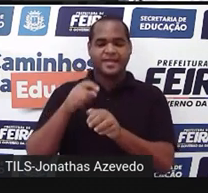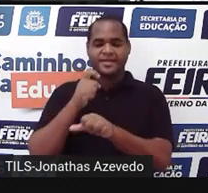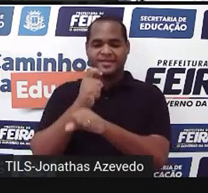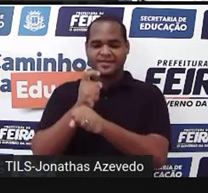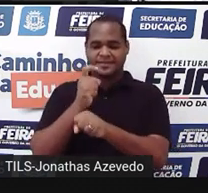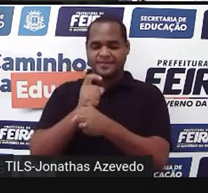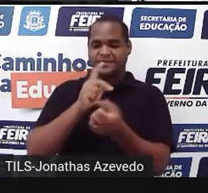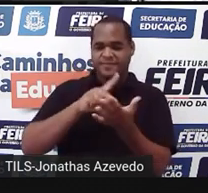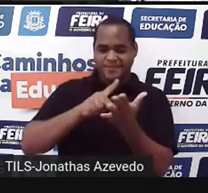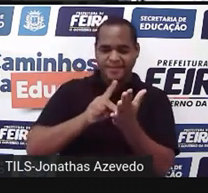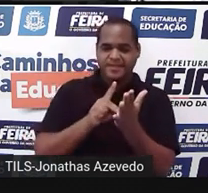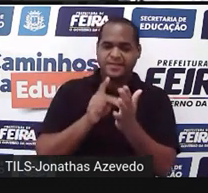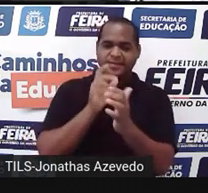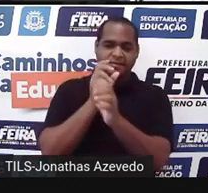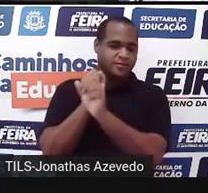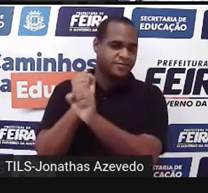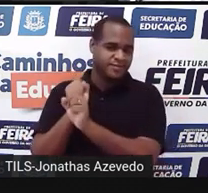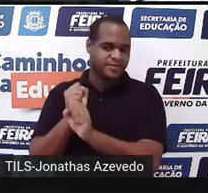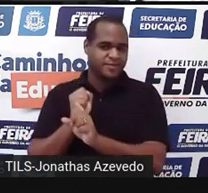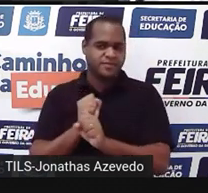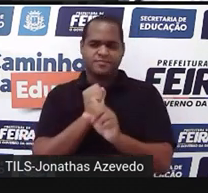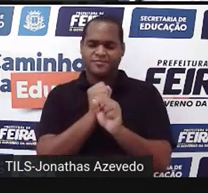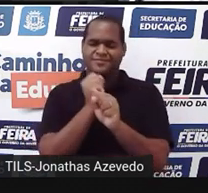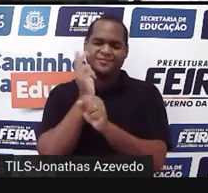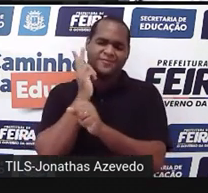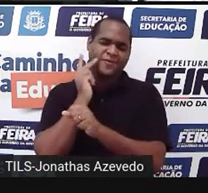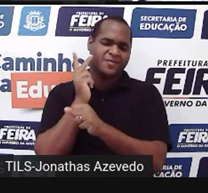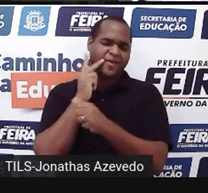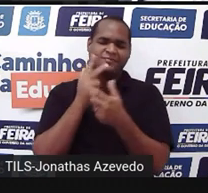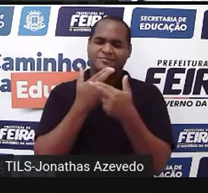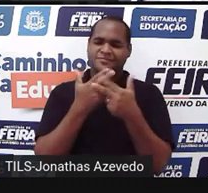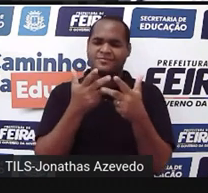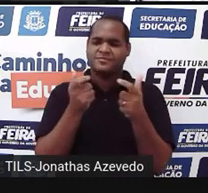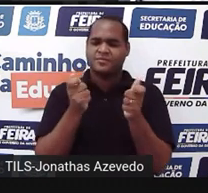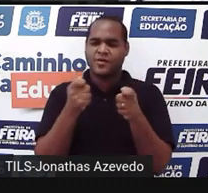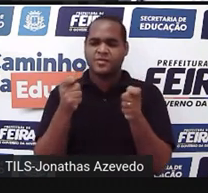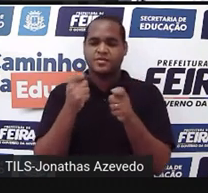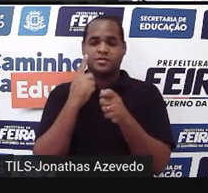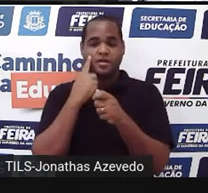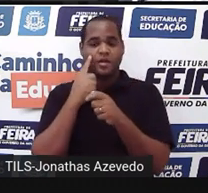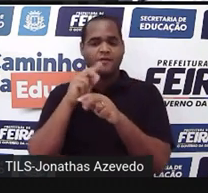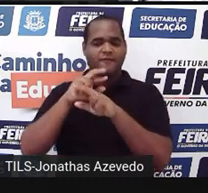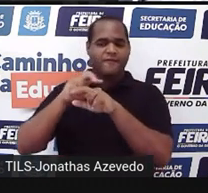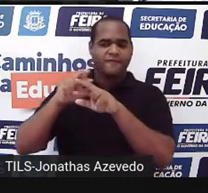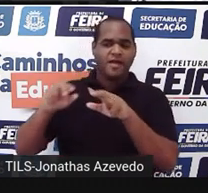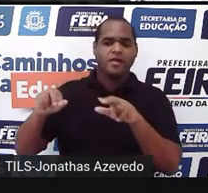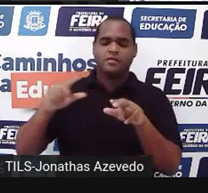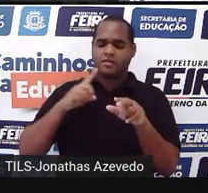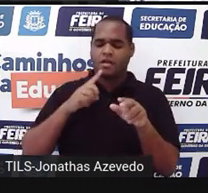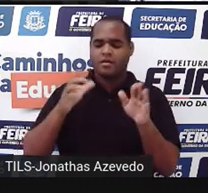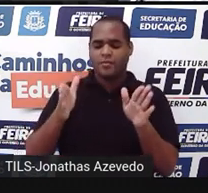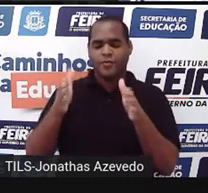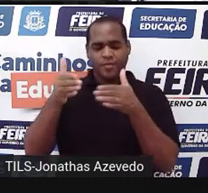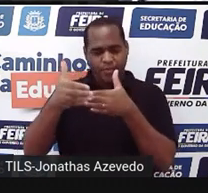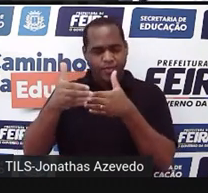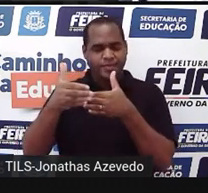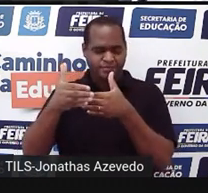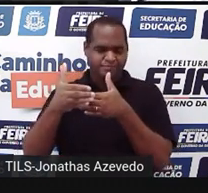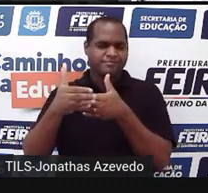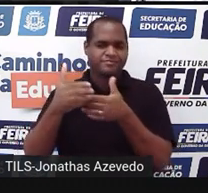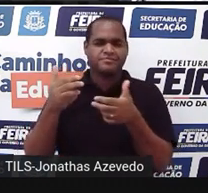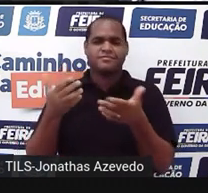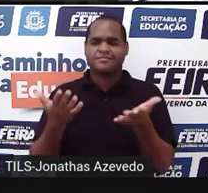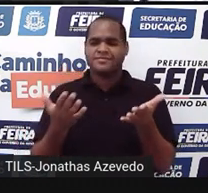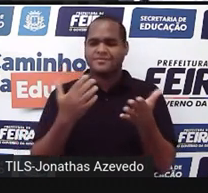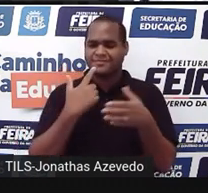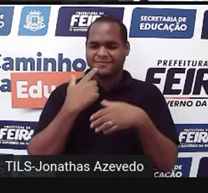né? Medir volumes de forma não convencional, por exemplo, empilhando cubos. Beleza. É de tudo que está ali, calma,